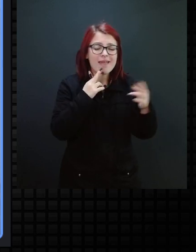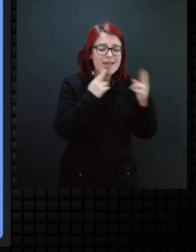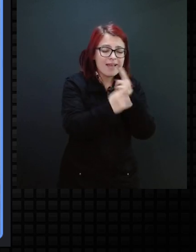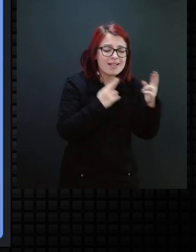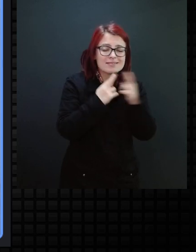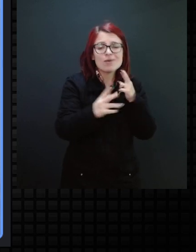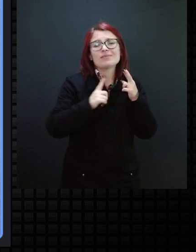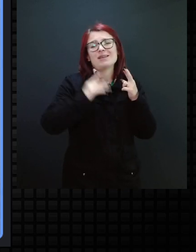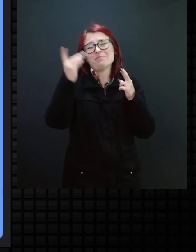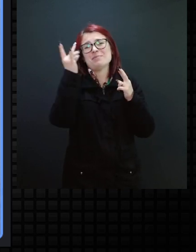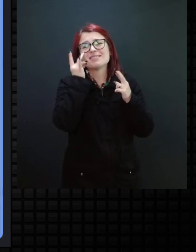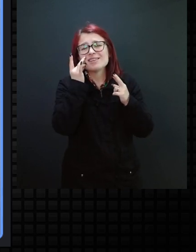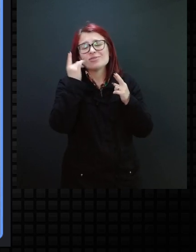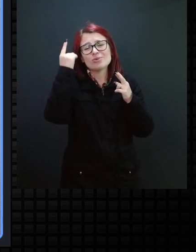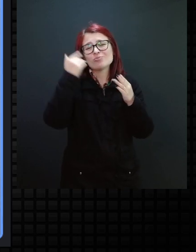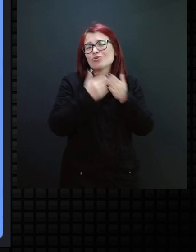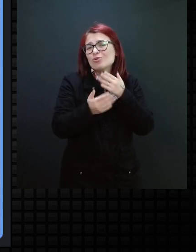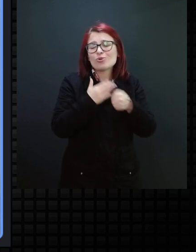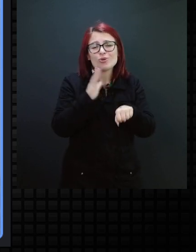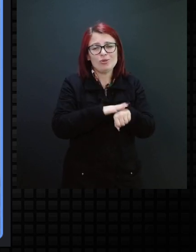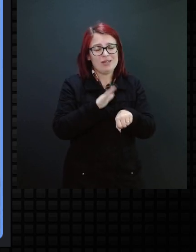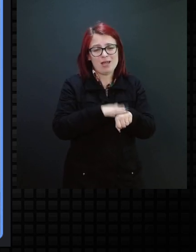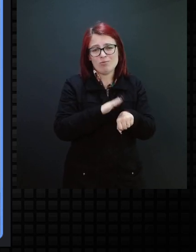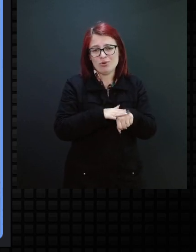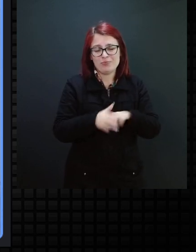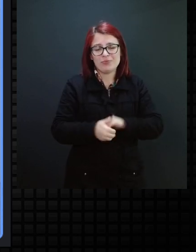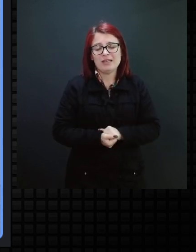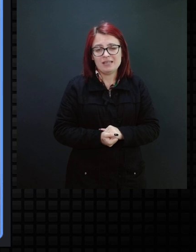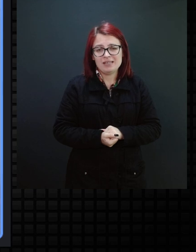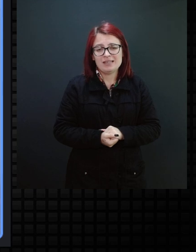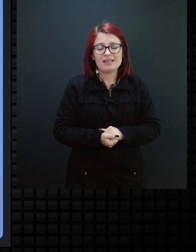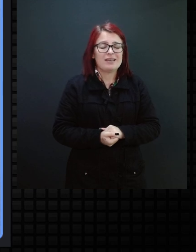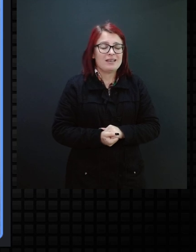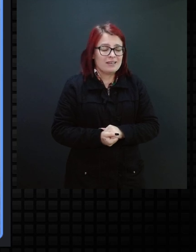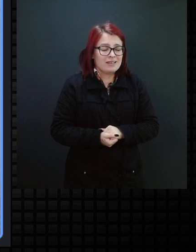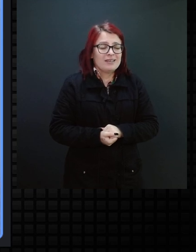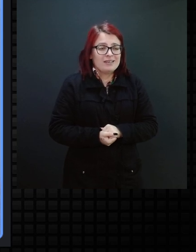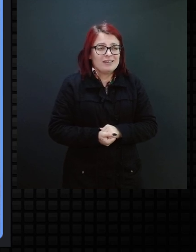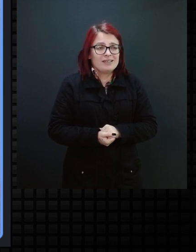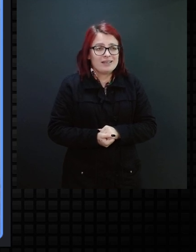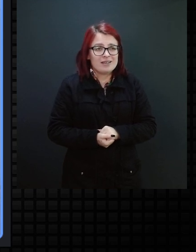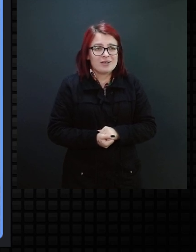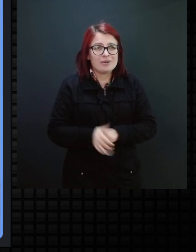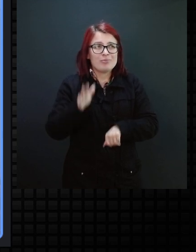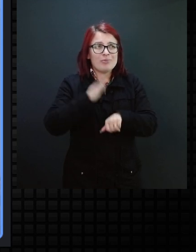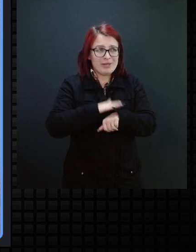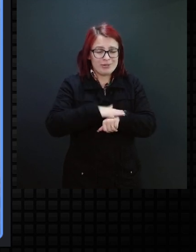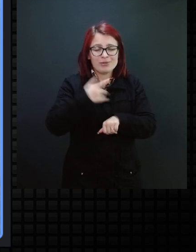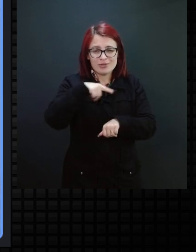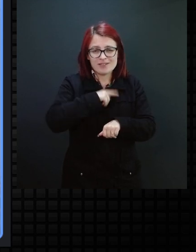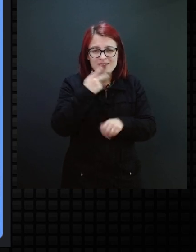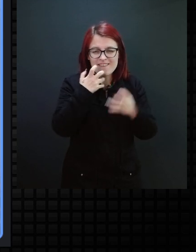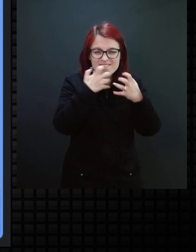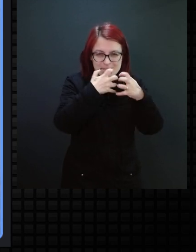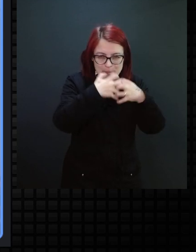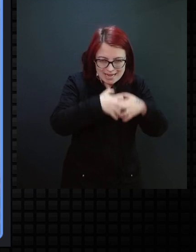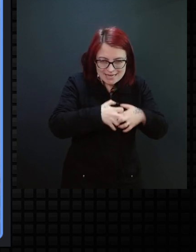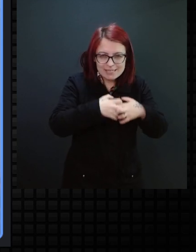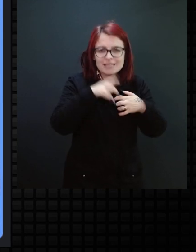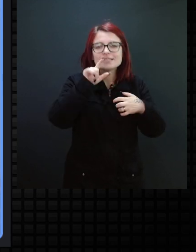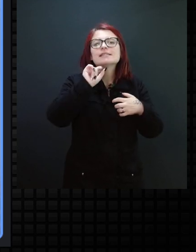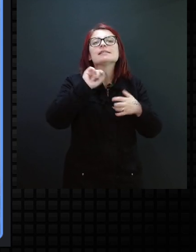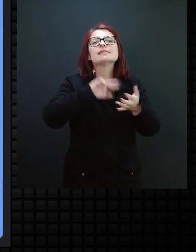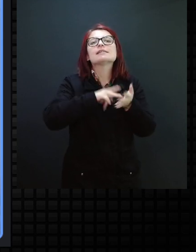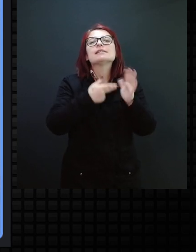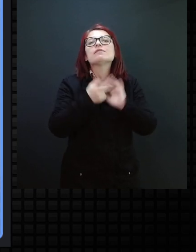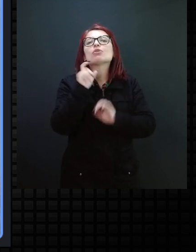tempo todo e devem ser estabelecidas. Eu digo mecânica, não pode acontecer de uma forma fria. Ah, eu entendi